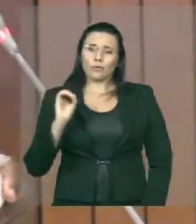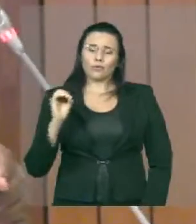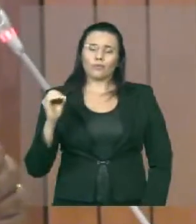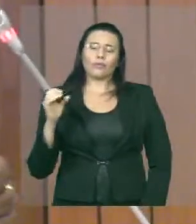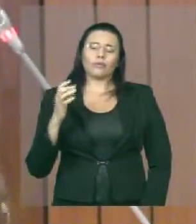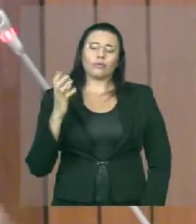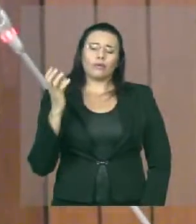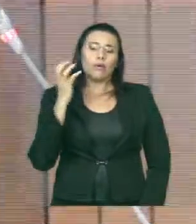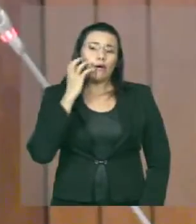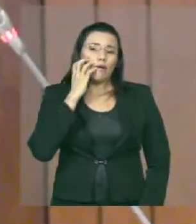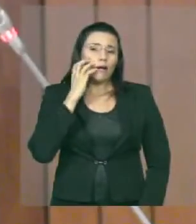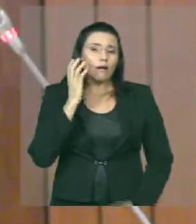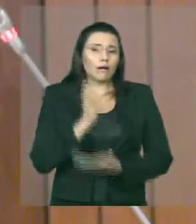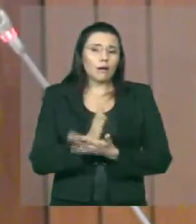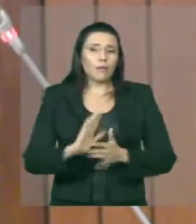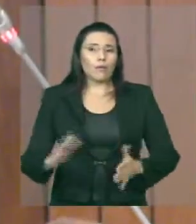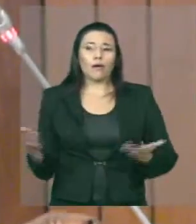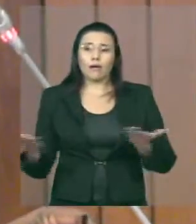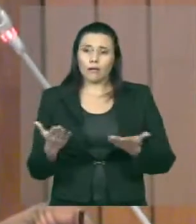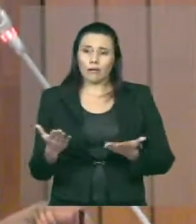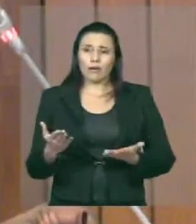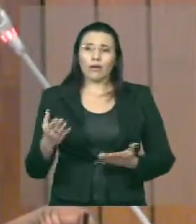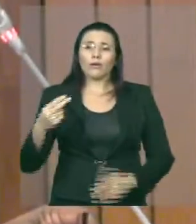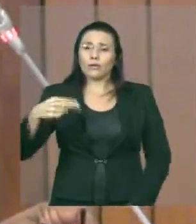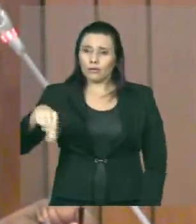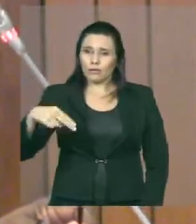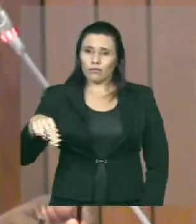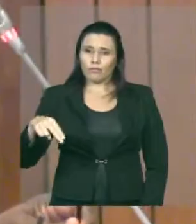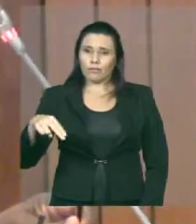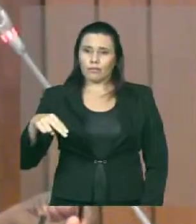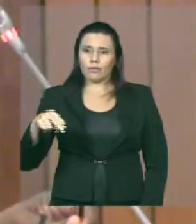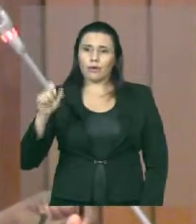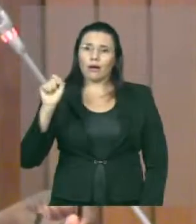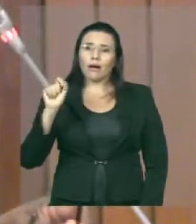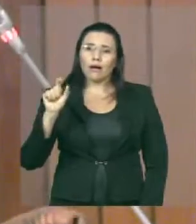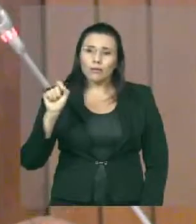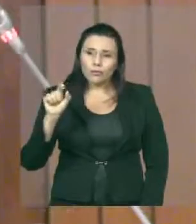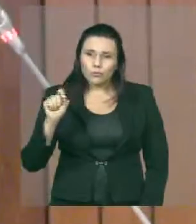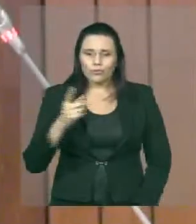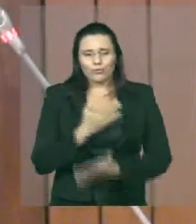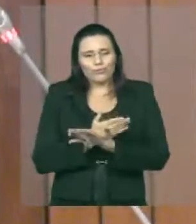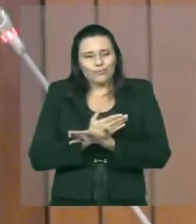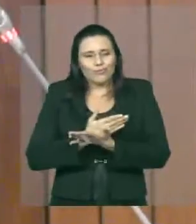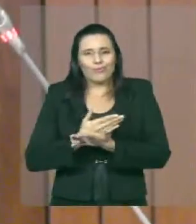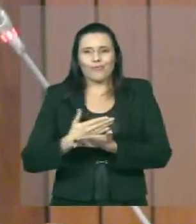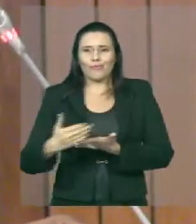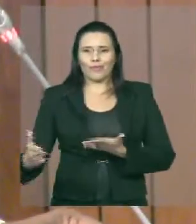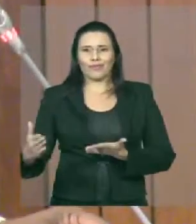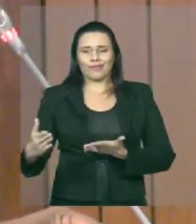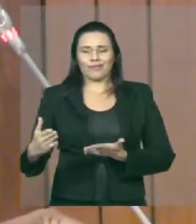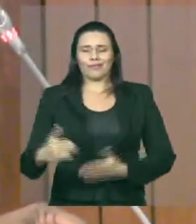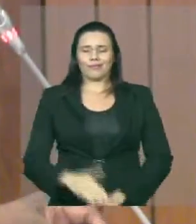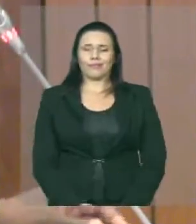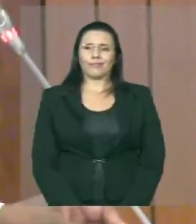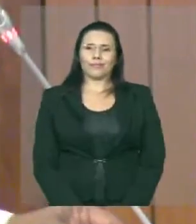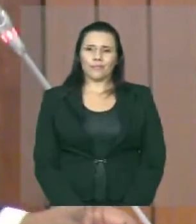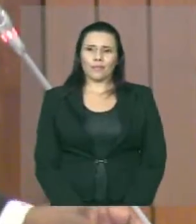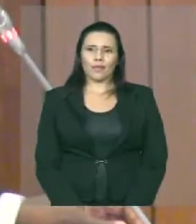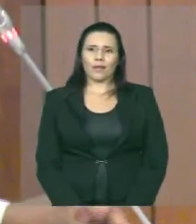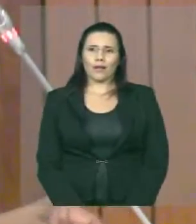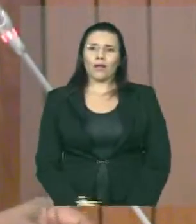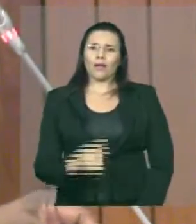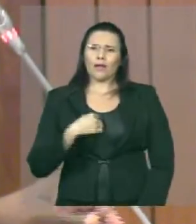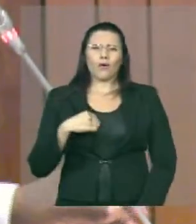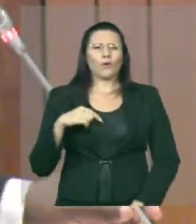Eu estou sendo desafiado para fazer algumas atividades, não é, Otelino? E vamos convocar alguns